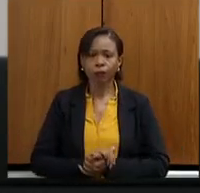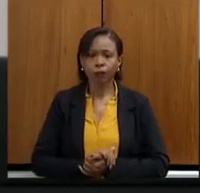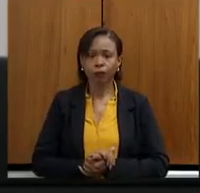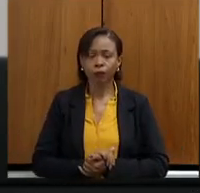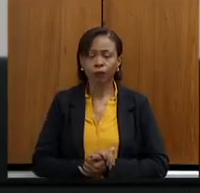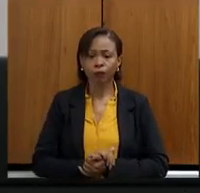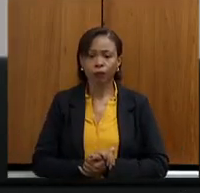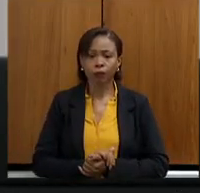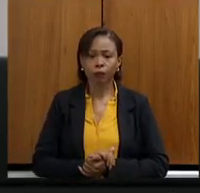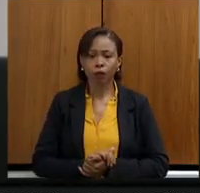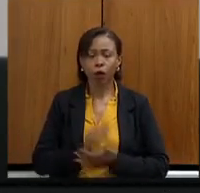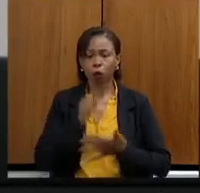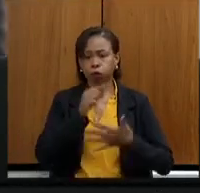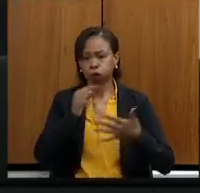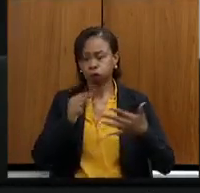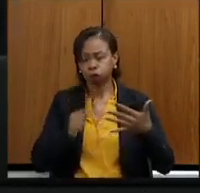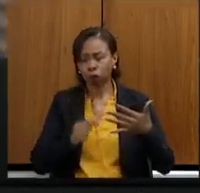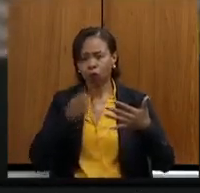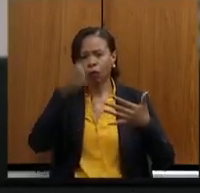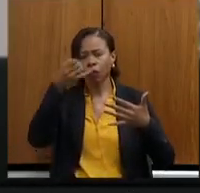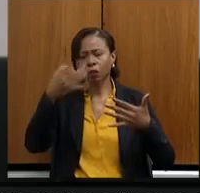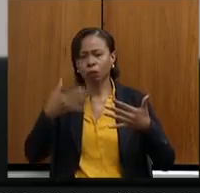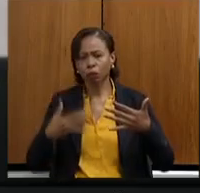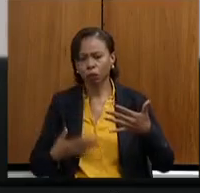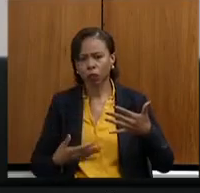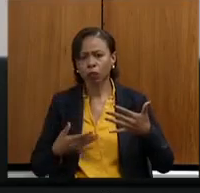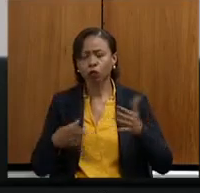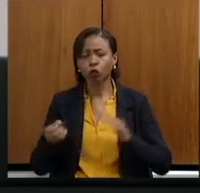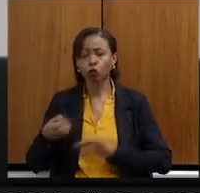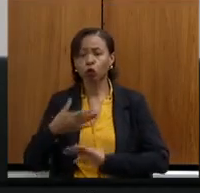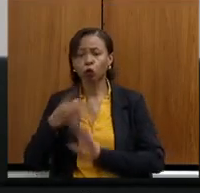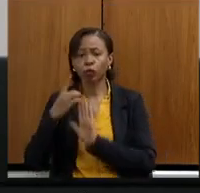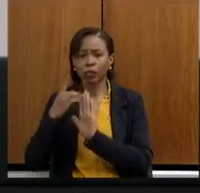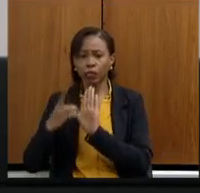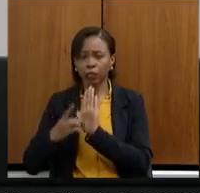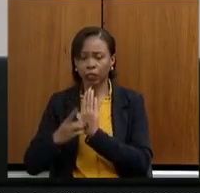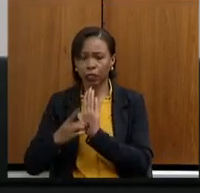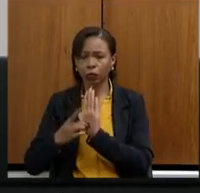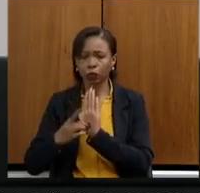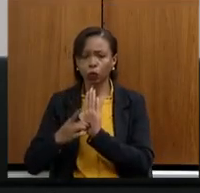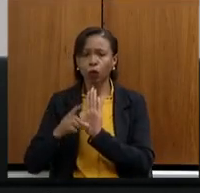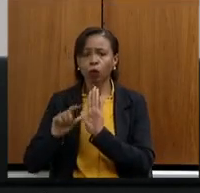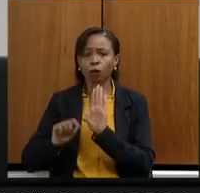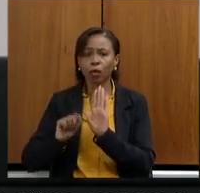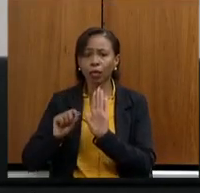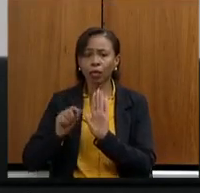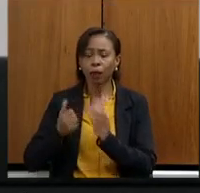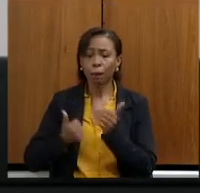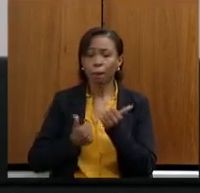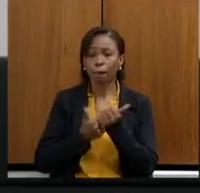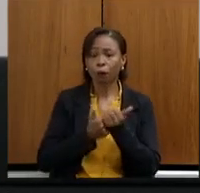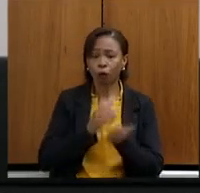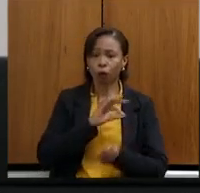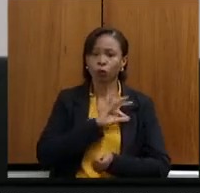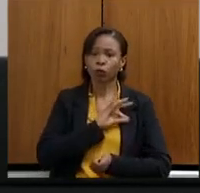Colocando os pontos, qual a justificativa dos postos constantes do novo decreto que prevê a requisição de apoio policial nas reuniões